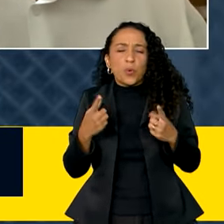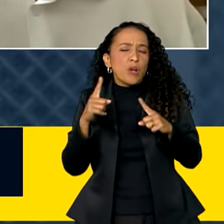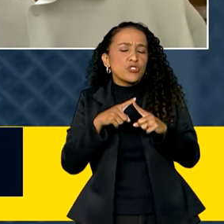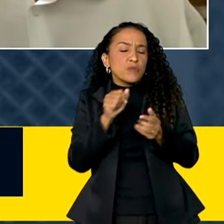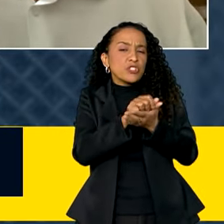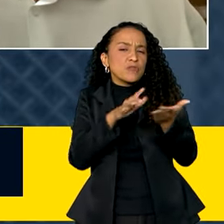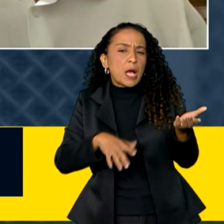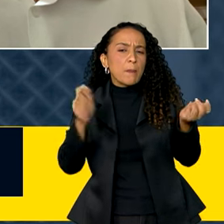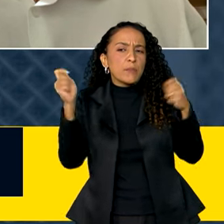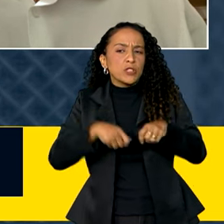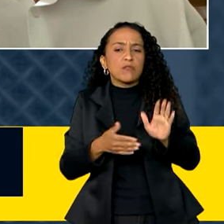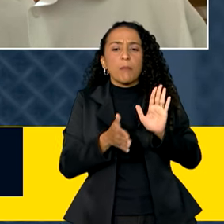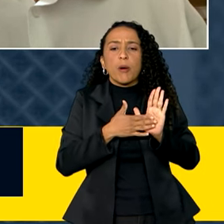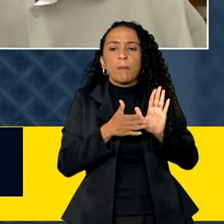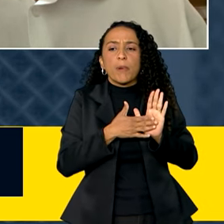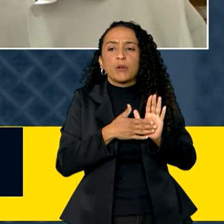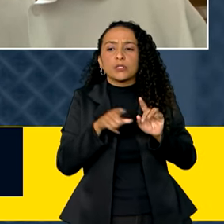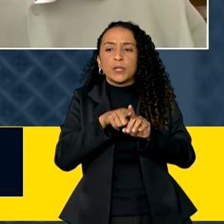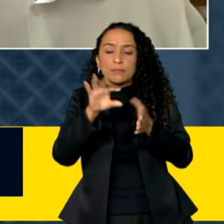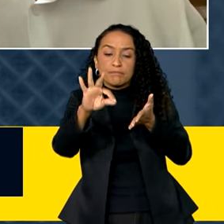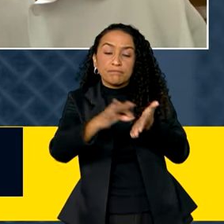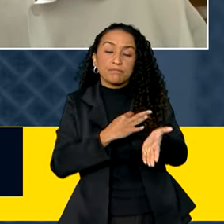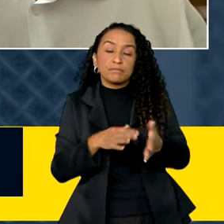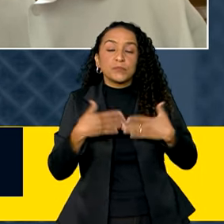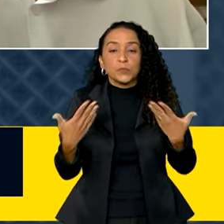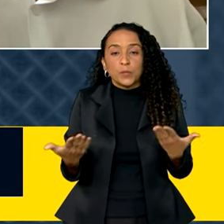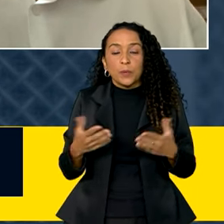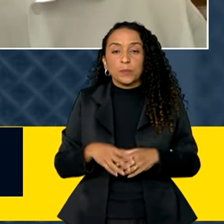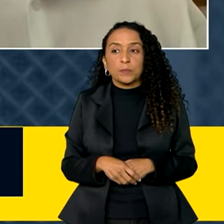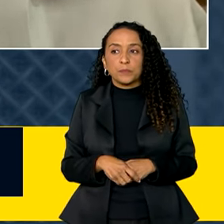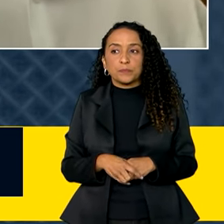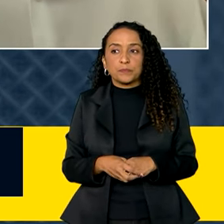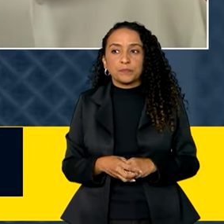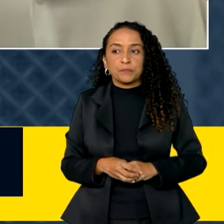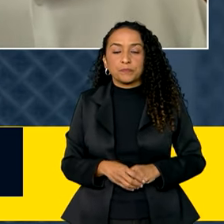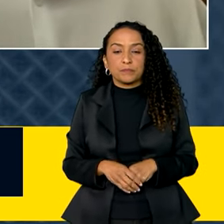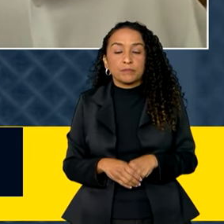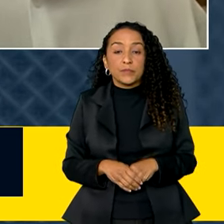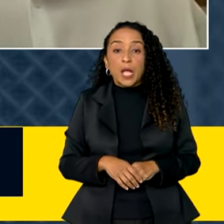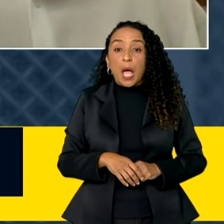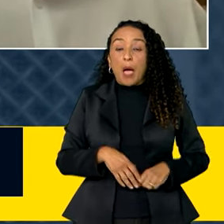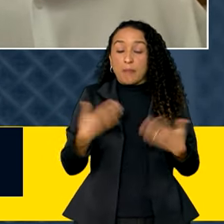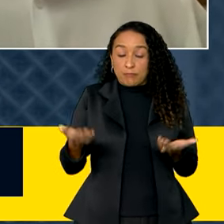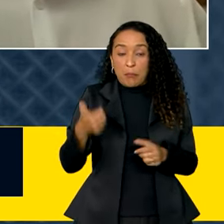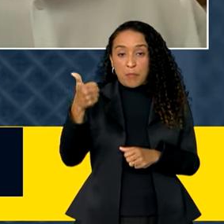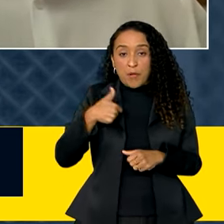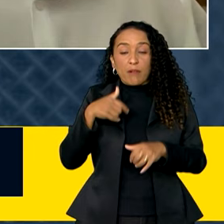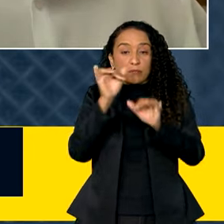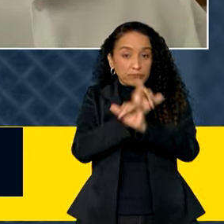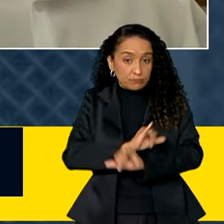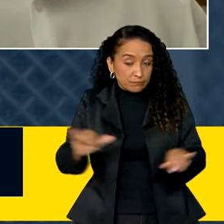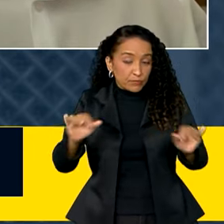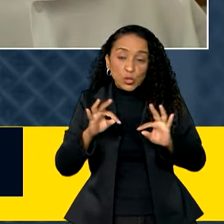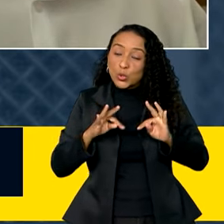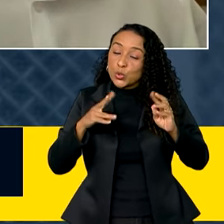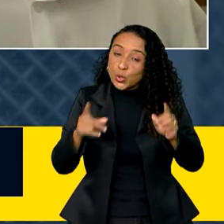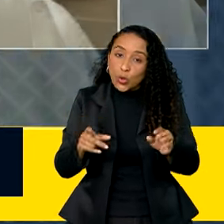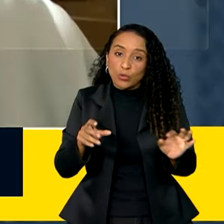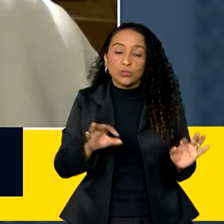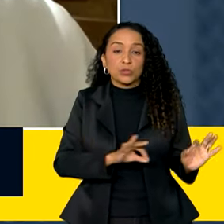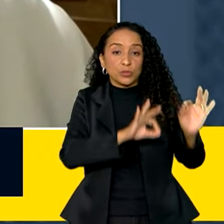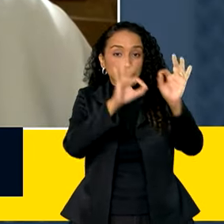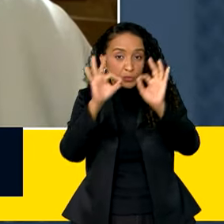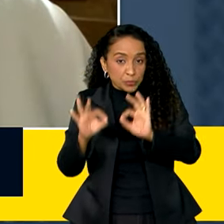de atividade pode ser proposta e inscrita, ministro? Primeiro, queria dizer a todos que estão nos